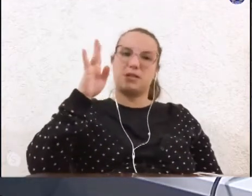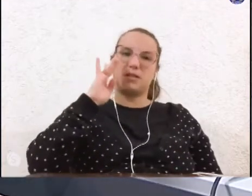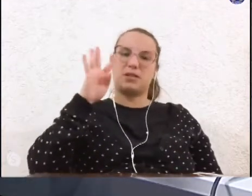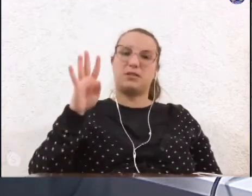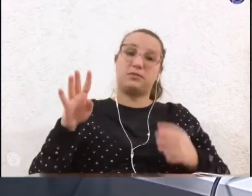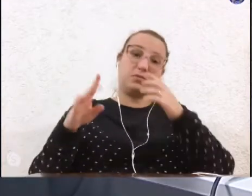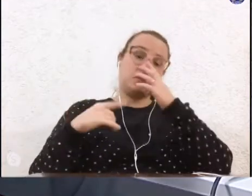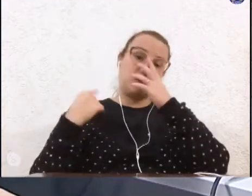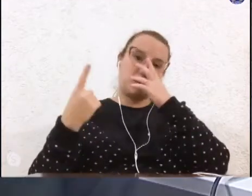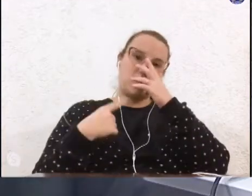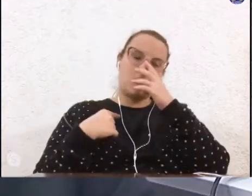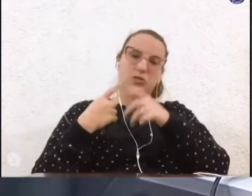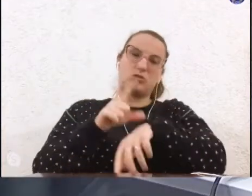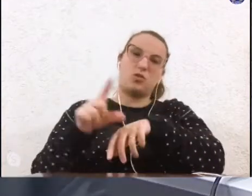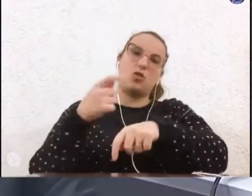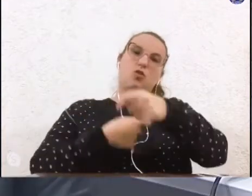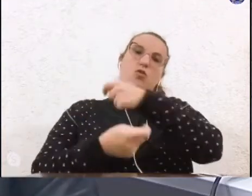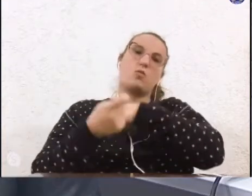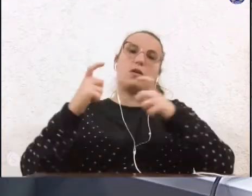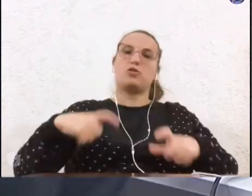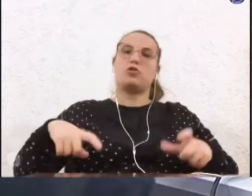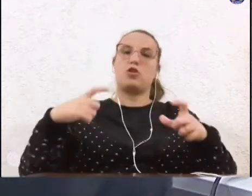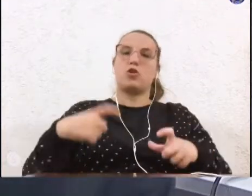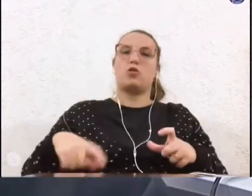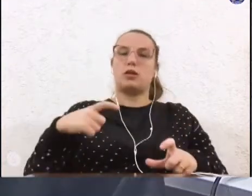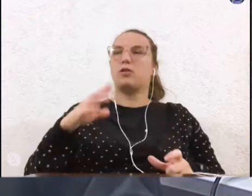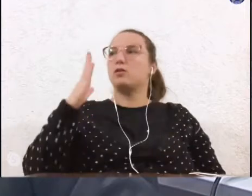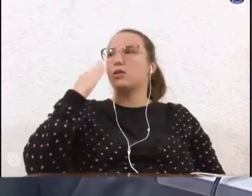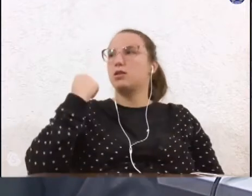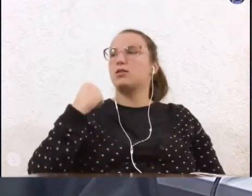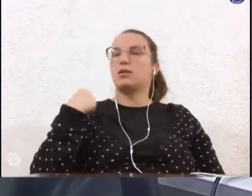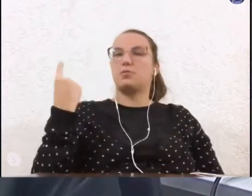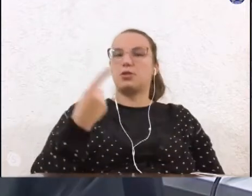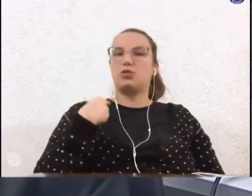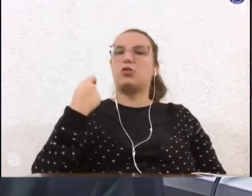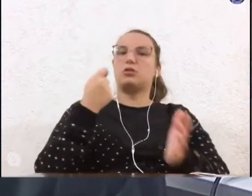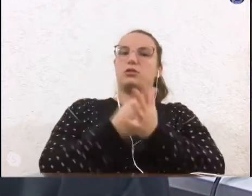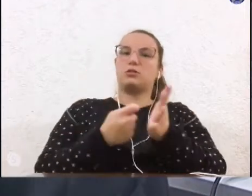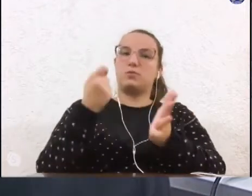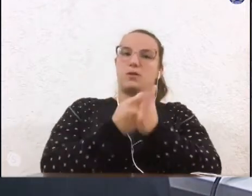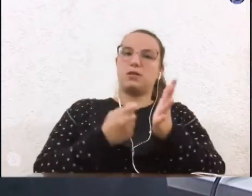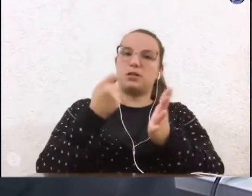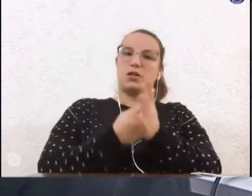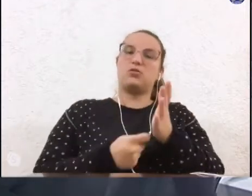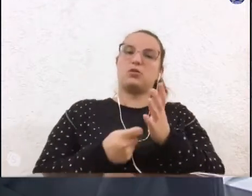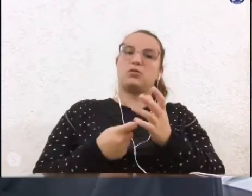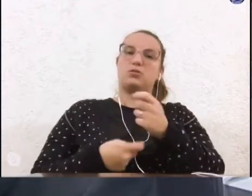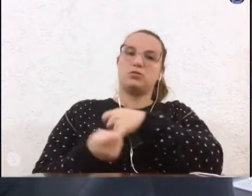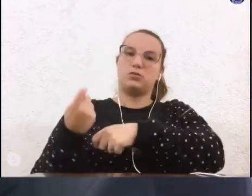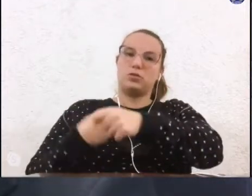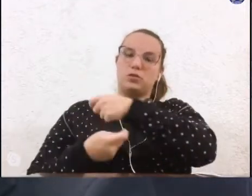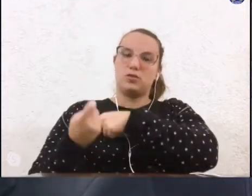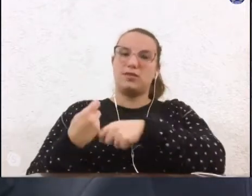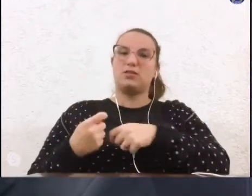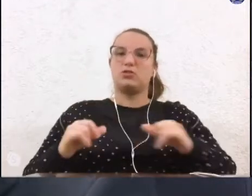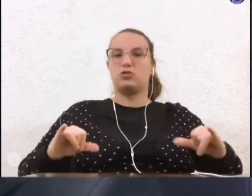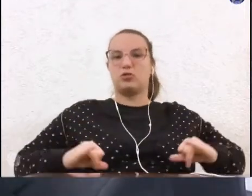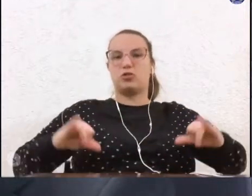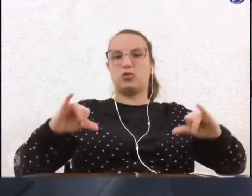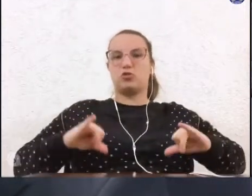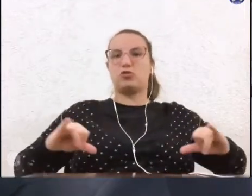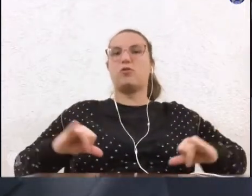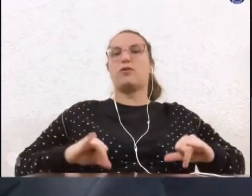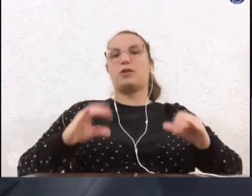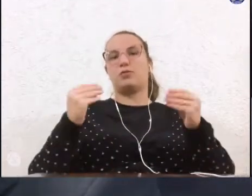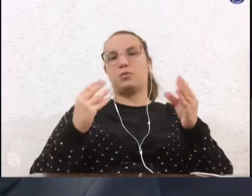nosso comércio local que a gente sabe que muitos batalhadores comerciantes estão sofrendo demais com essa